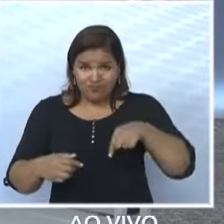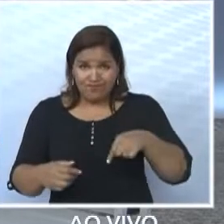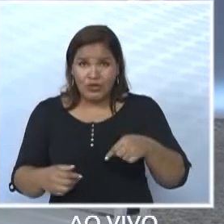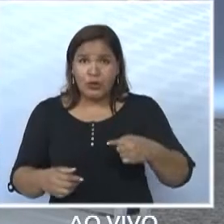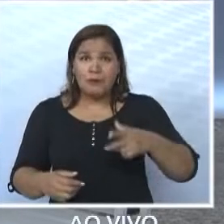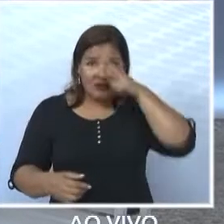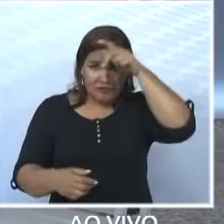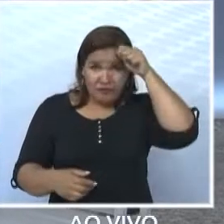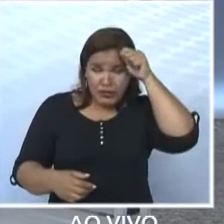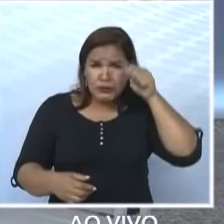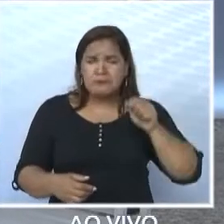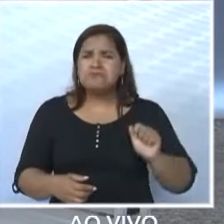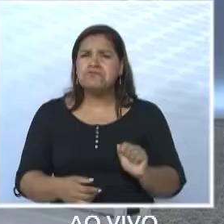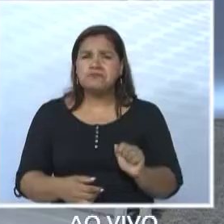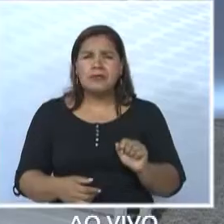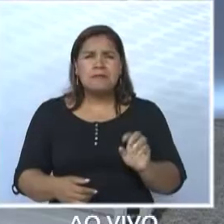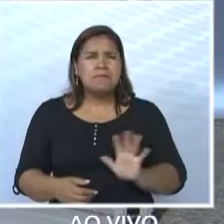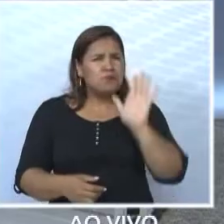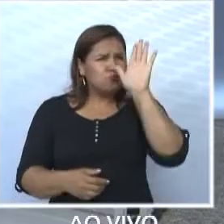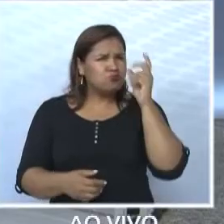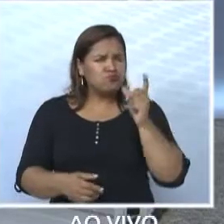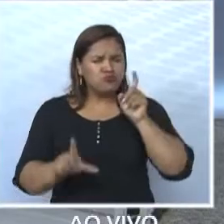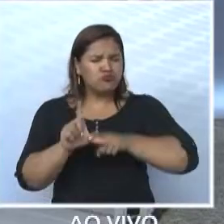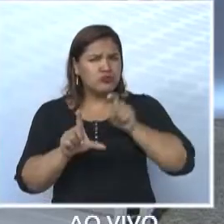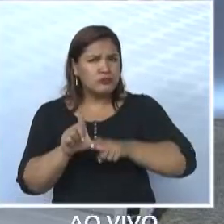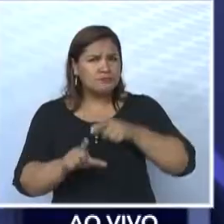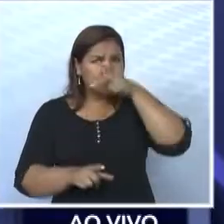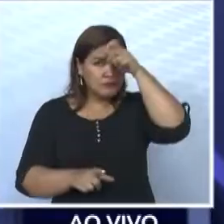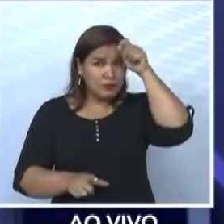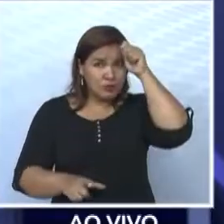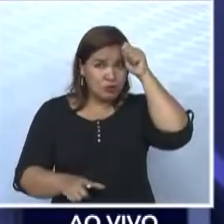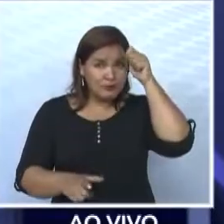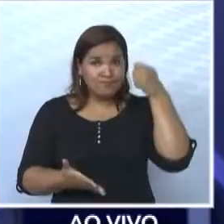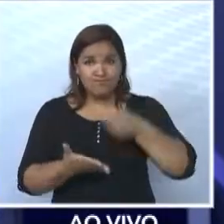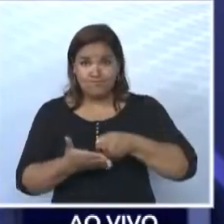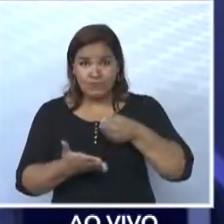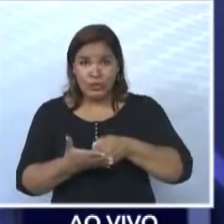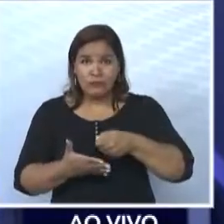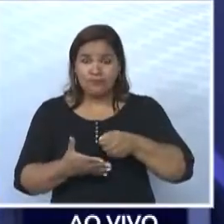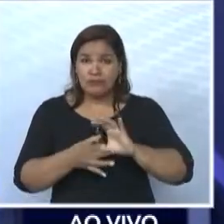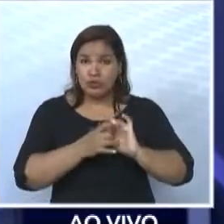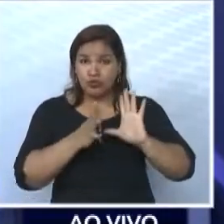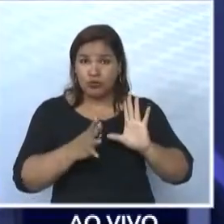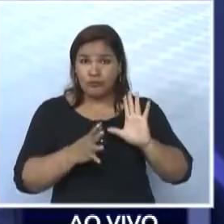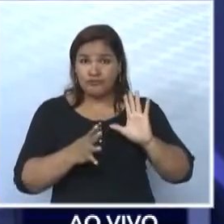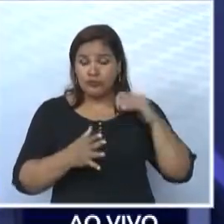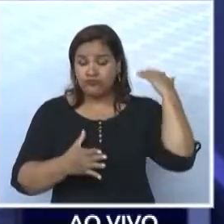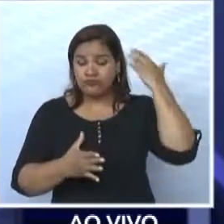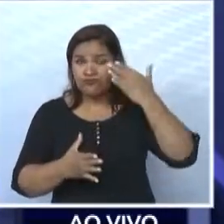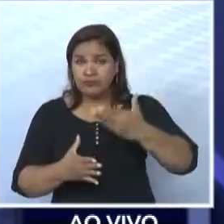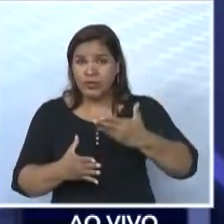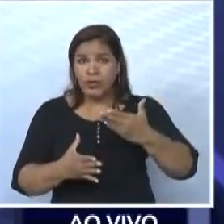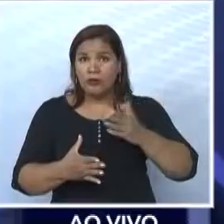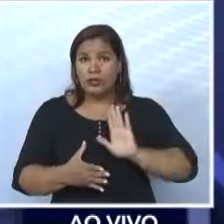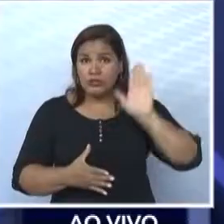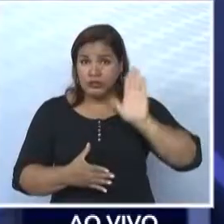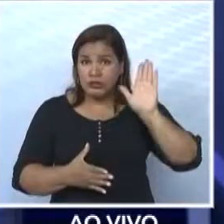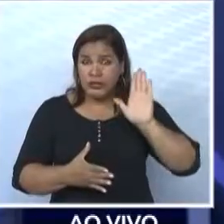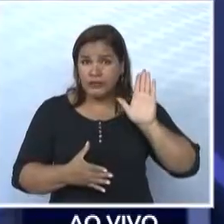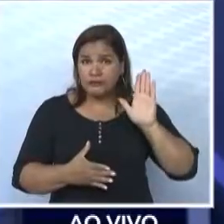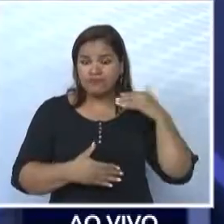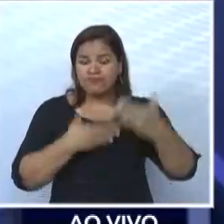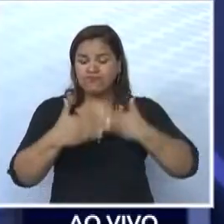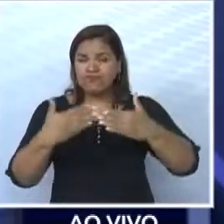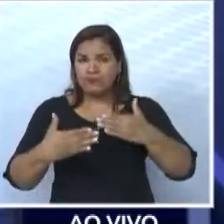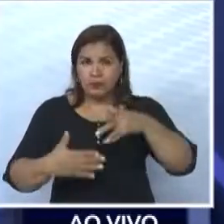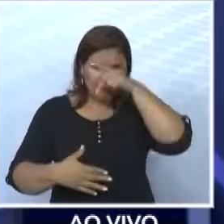dívidas, que a Prefeitura estava endividada, dívidas essas deixadas pelos candidatos que passaram, pelos prefeitos que passaram por